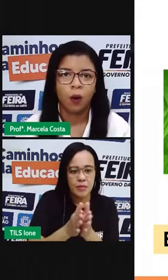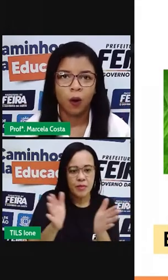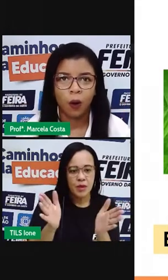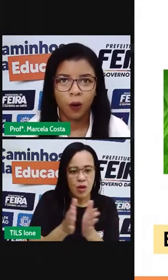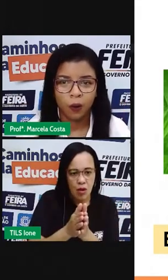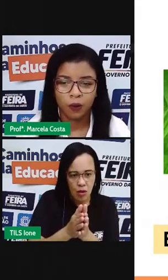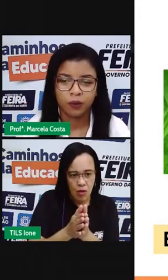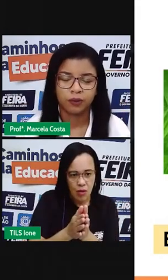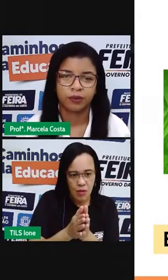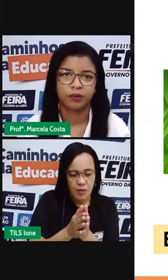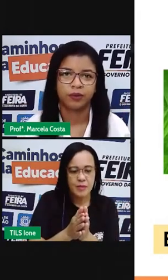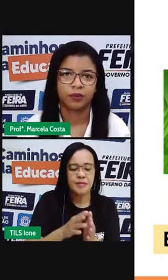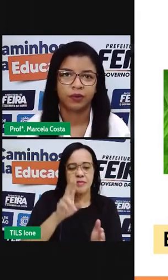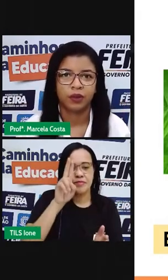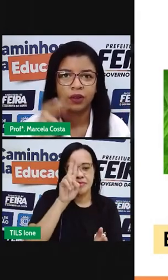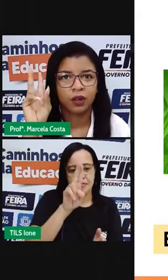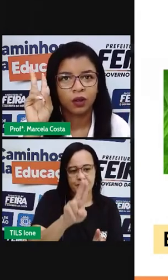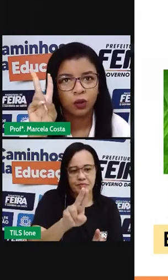Ró.